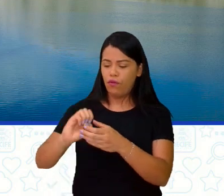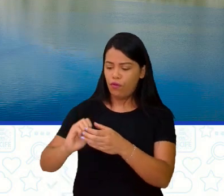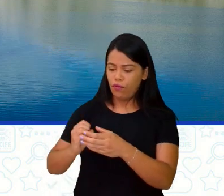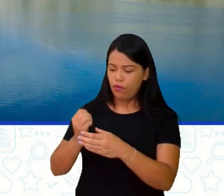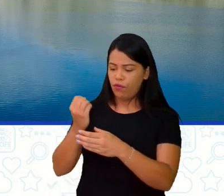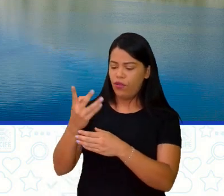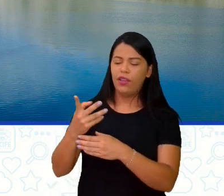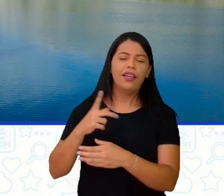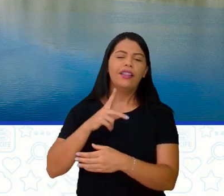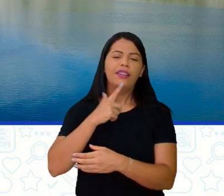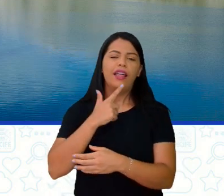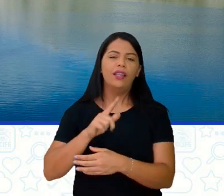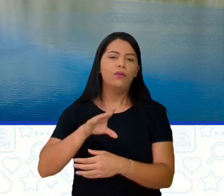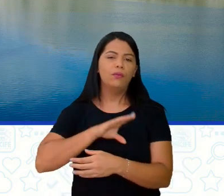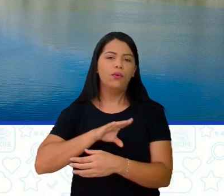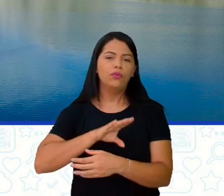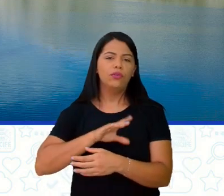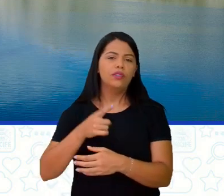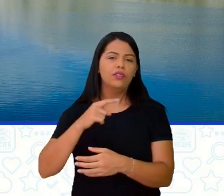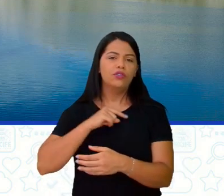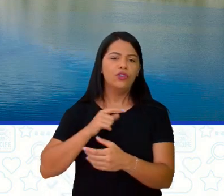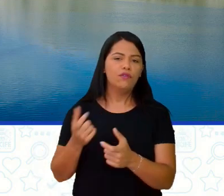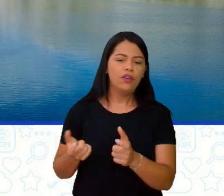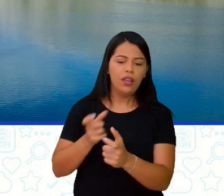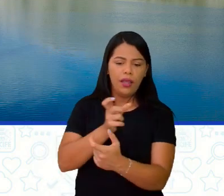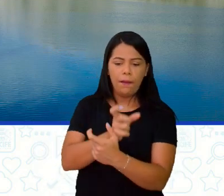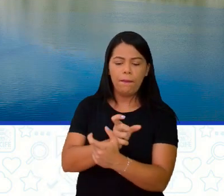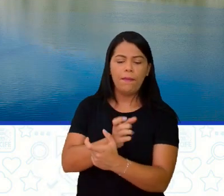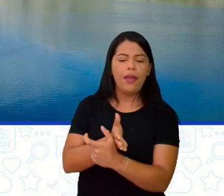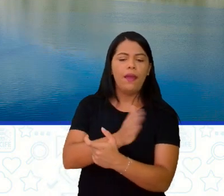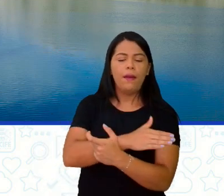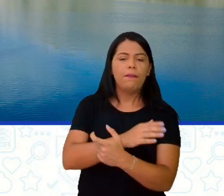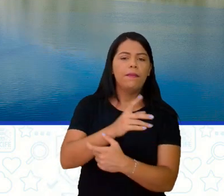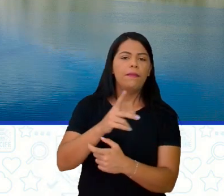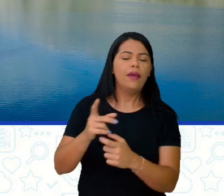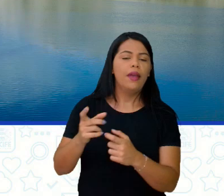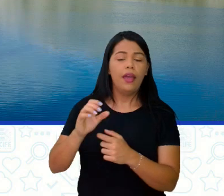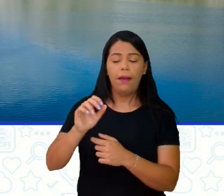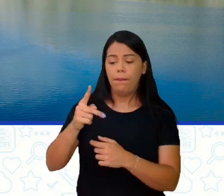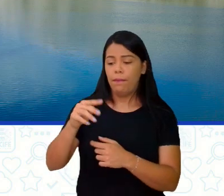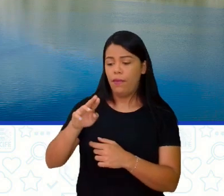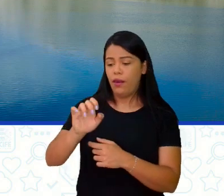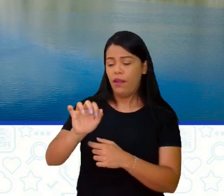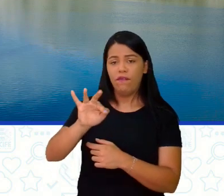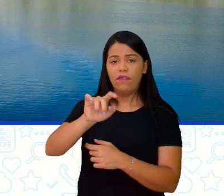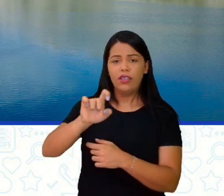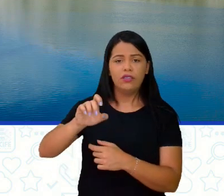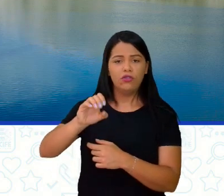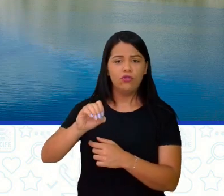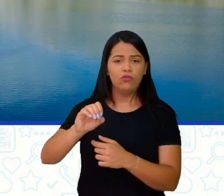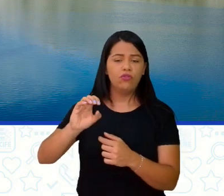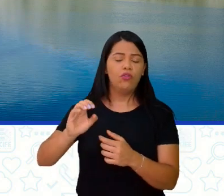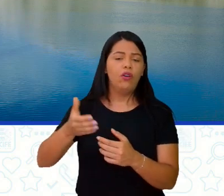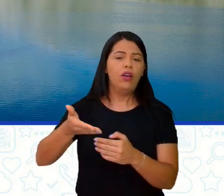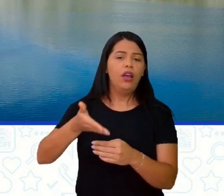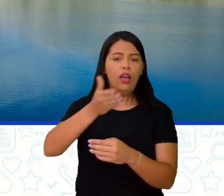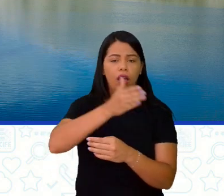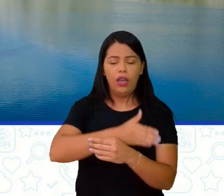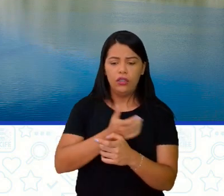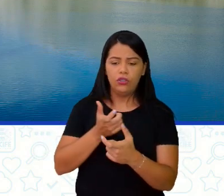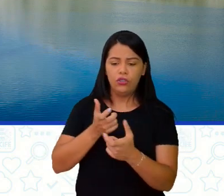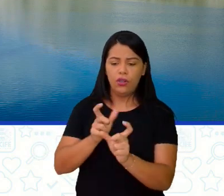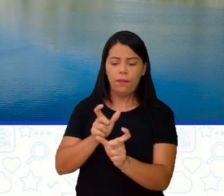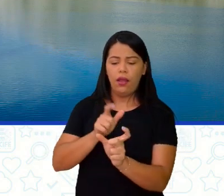prefixo, né? Aquilo que está na parte de fora, né? Ou também chamados de modeladores